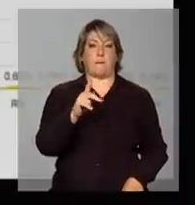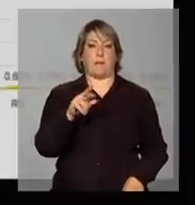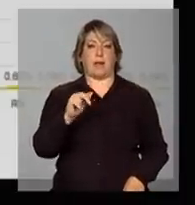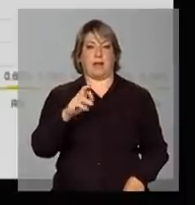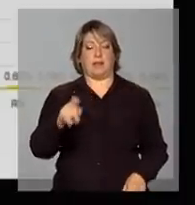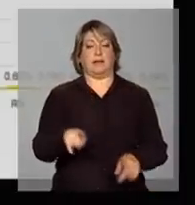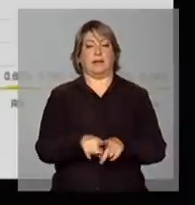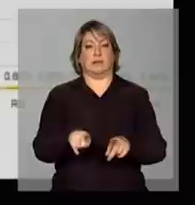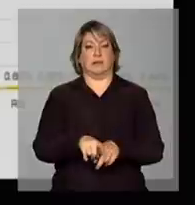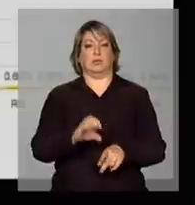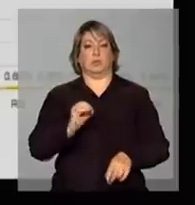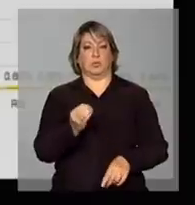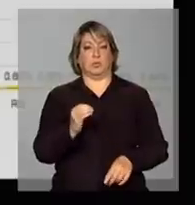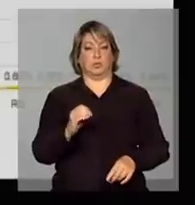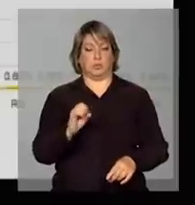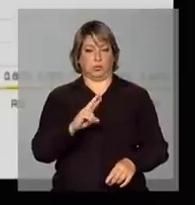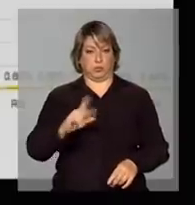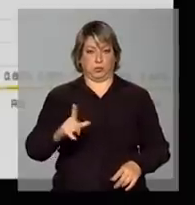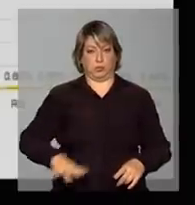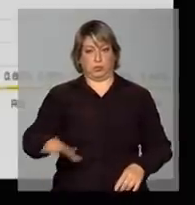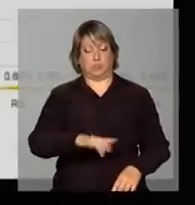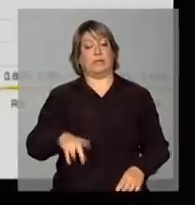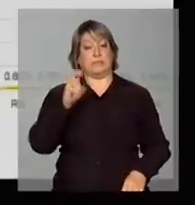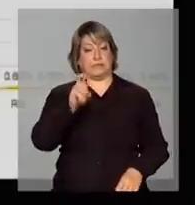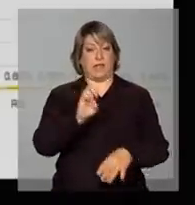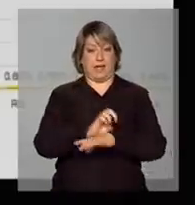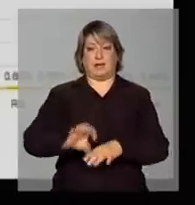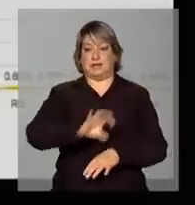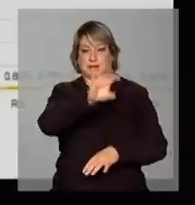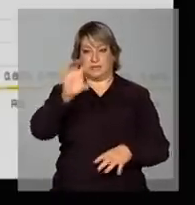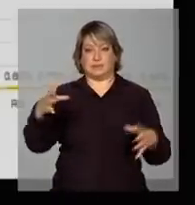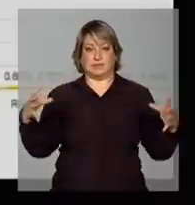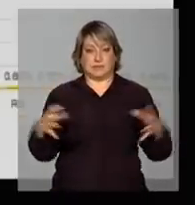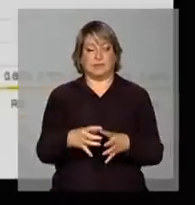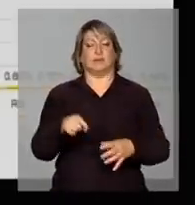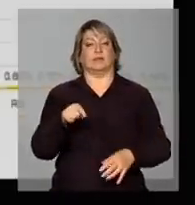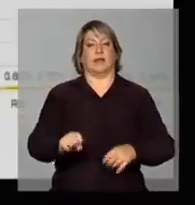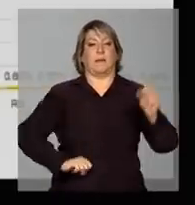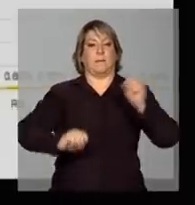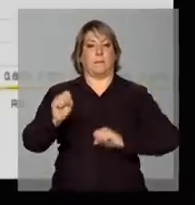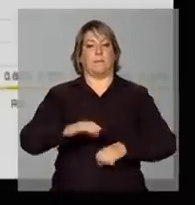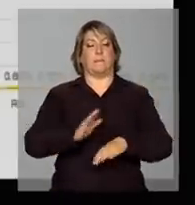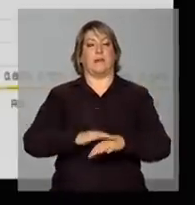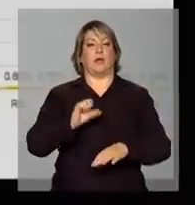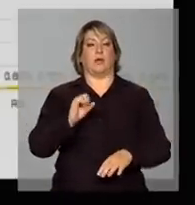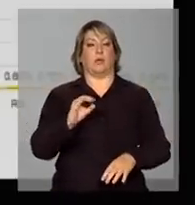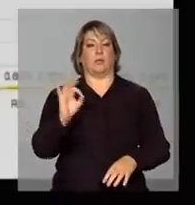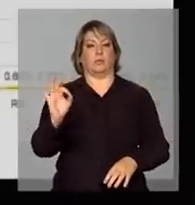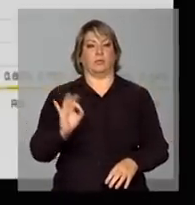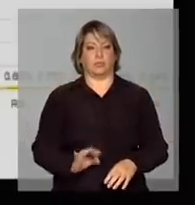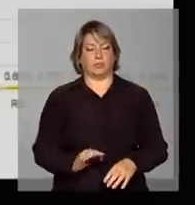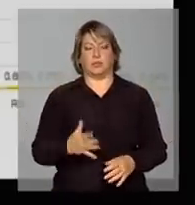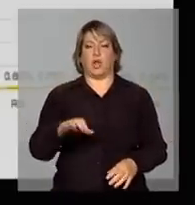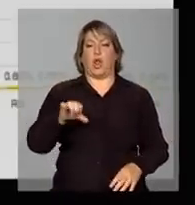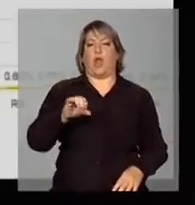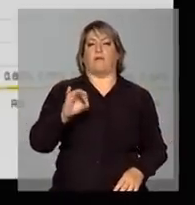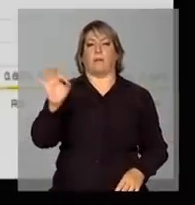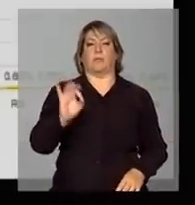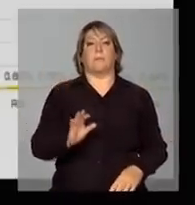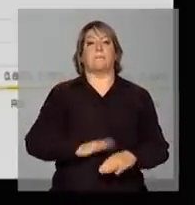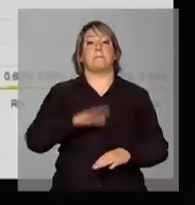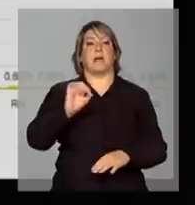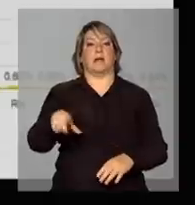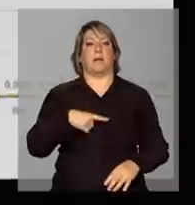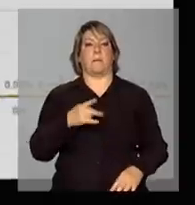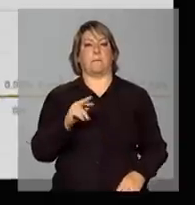Grosso do Sul, ou seja, esses cinco estados compõem mais de 90%